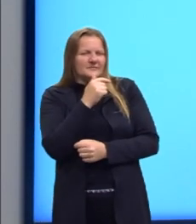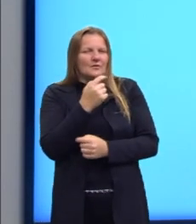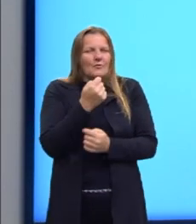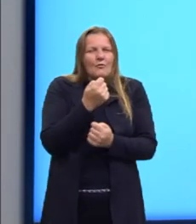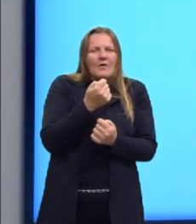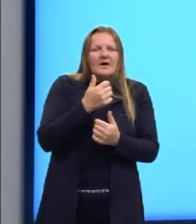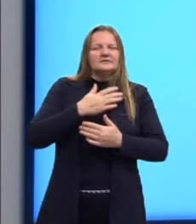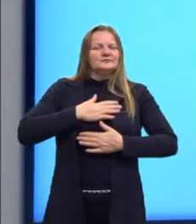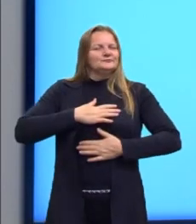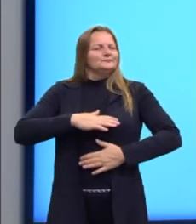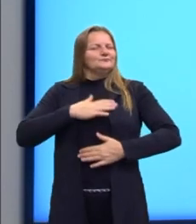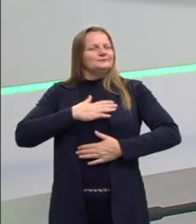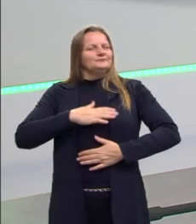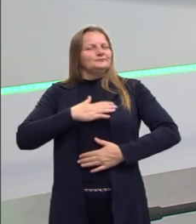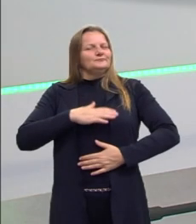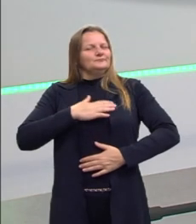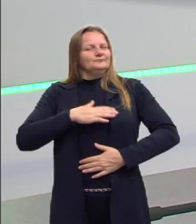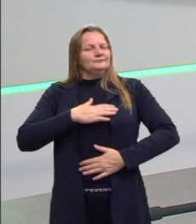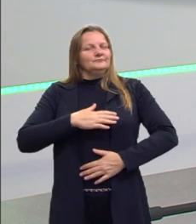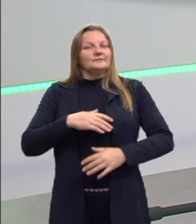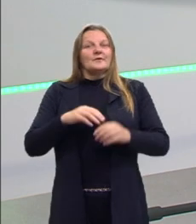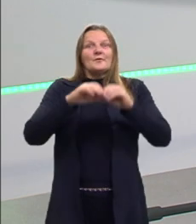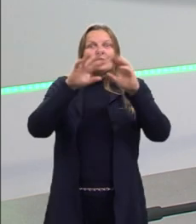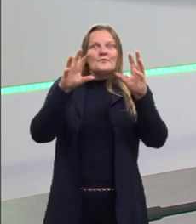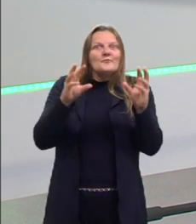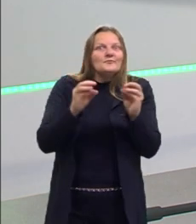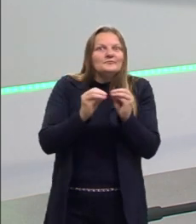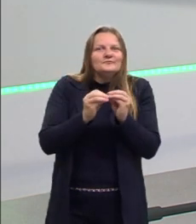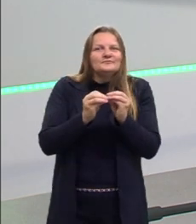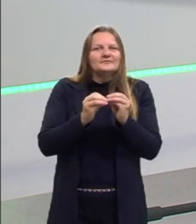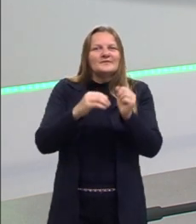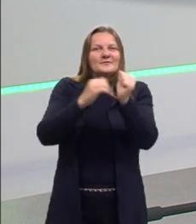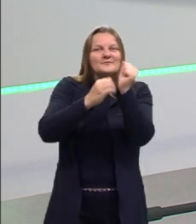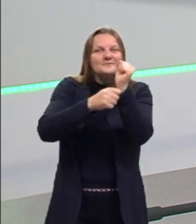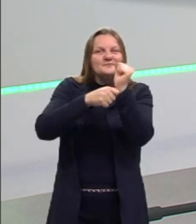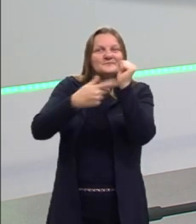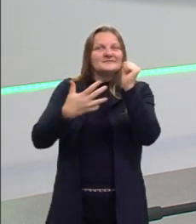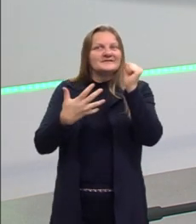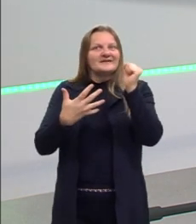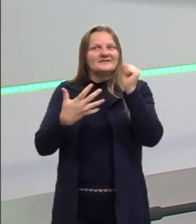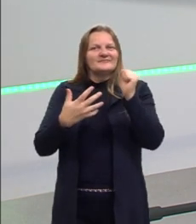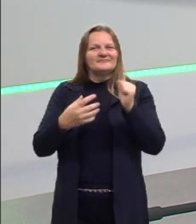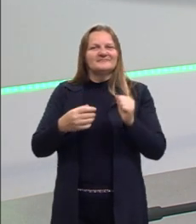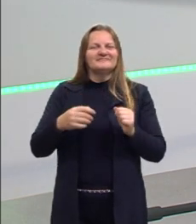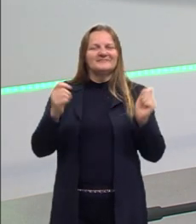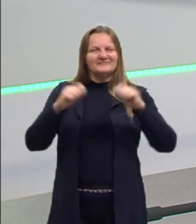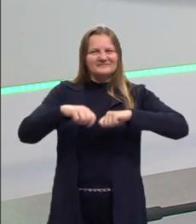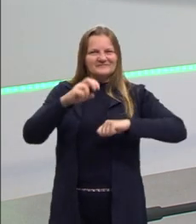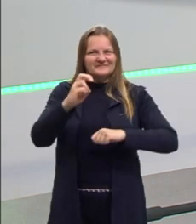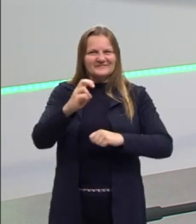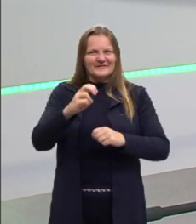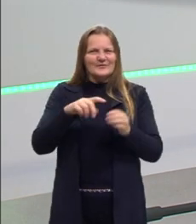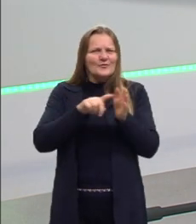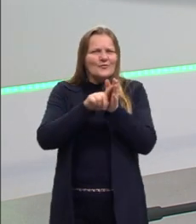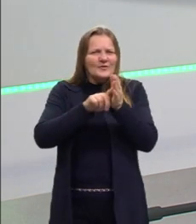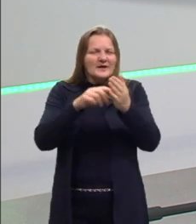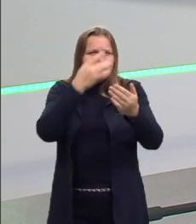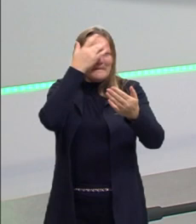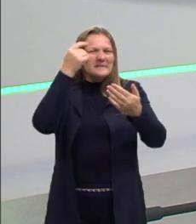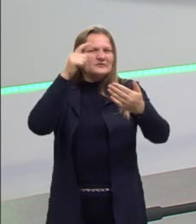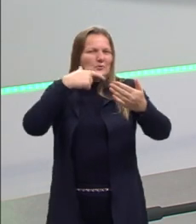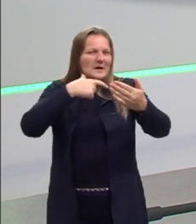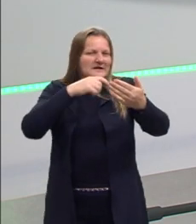tranquilo, em pleno domínio do segredo e do mistério da competência 5. O que esse corretor quer de mim?